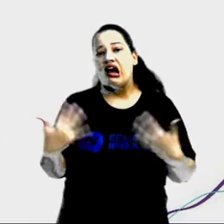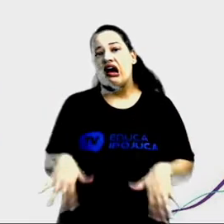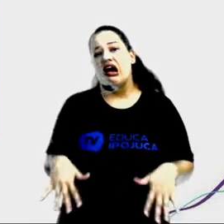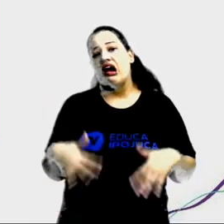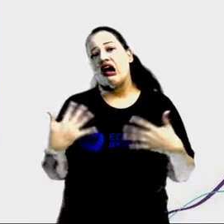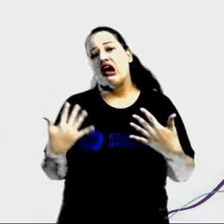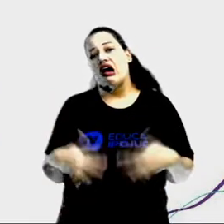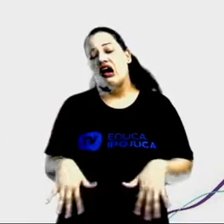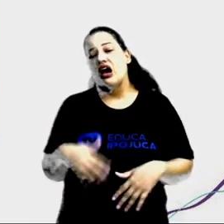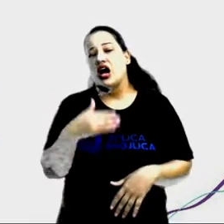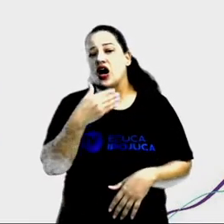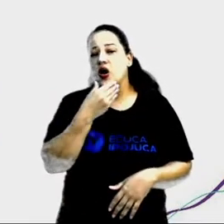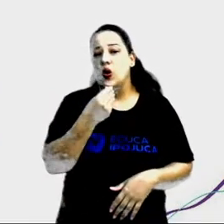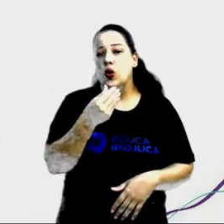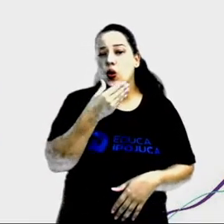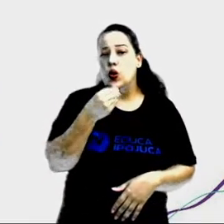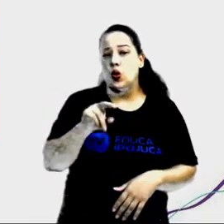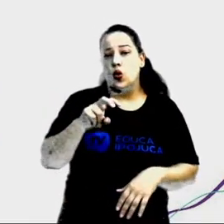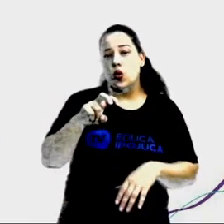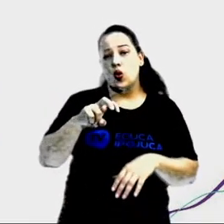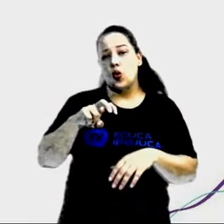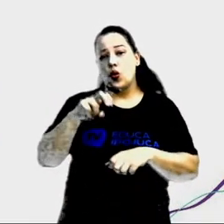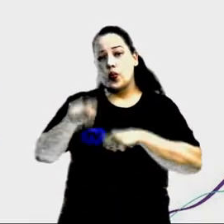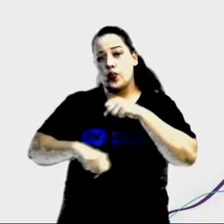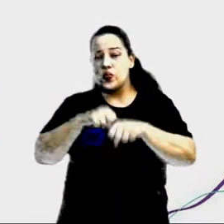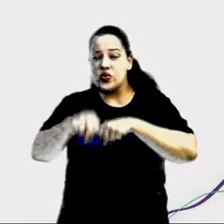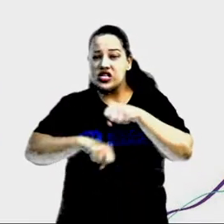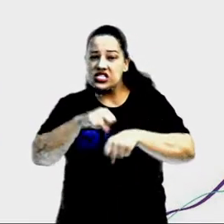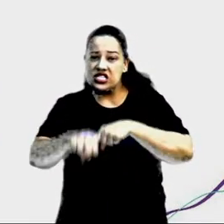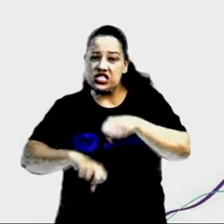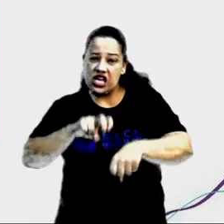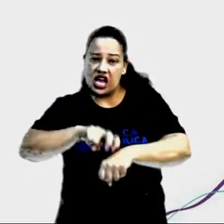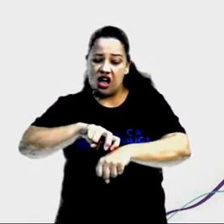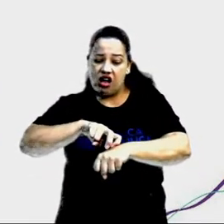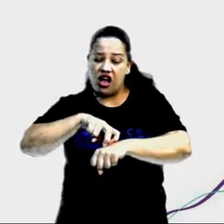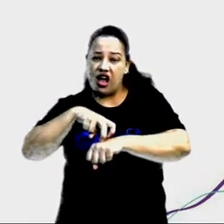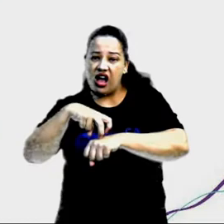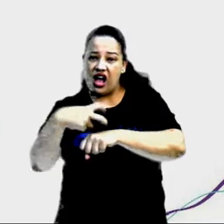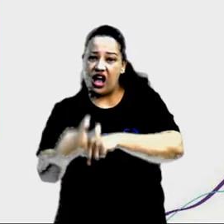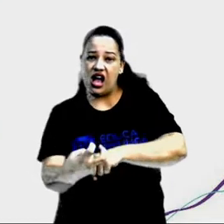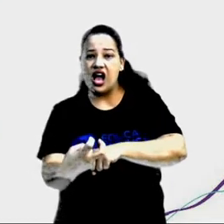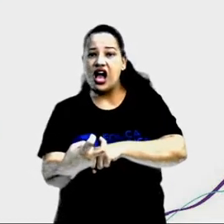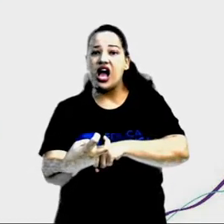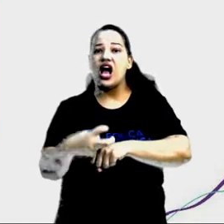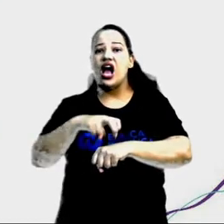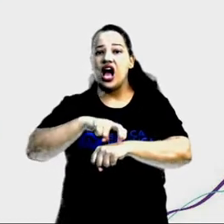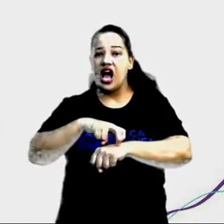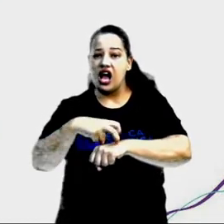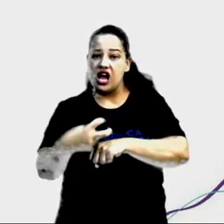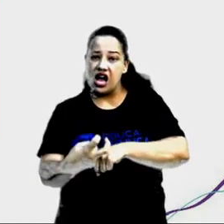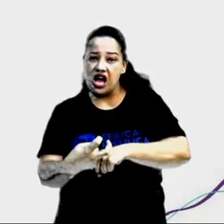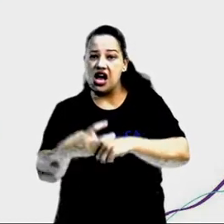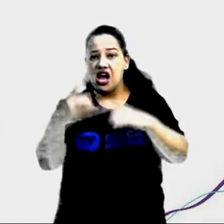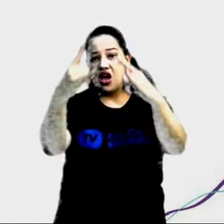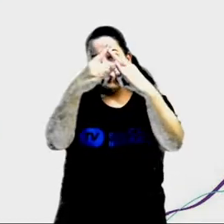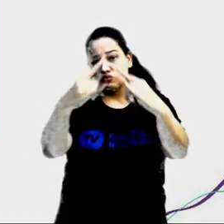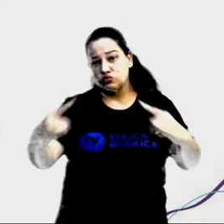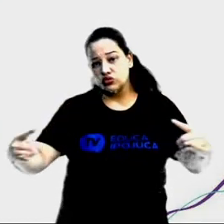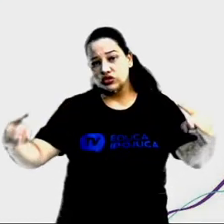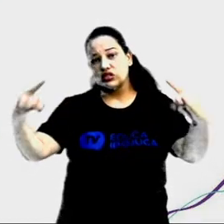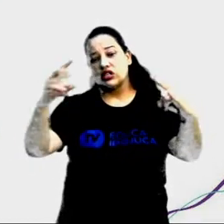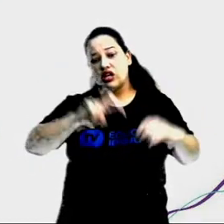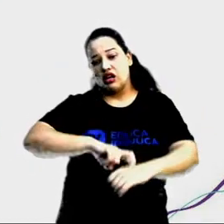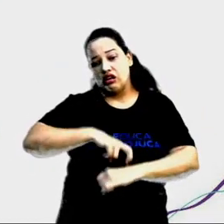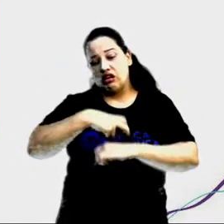O homem acabou caindo com sua bicicleta em cima da pintura do circo. E olha